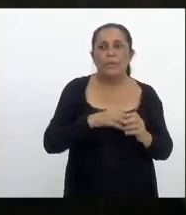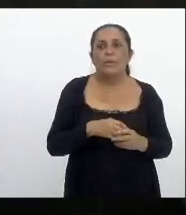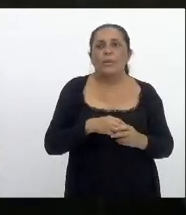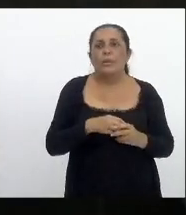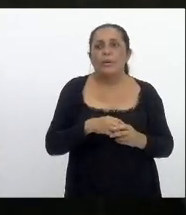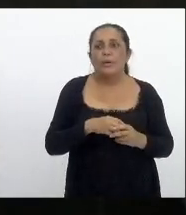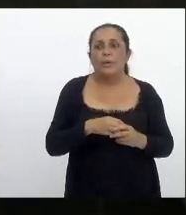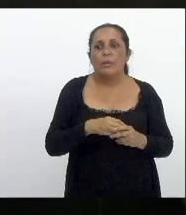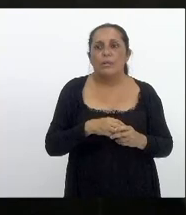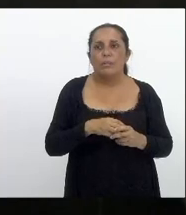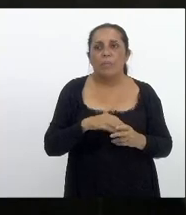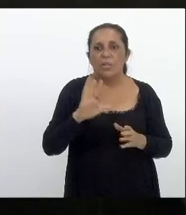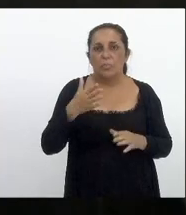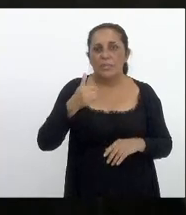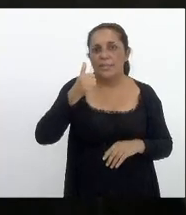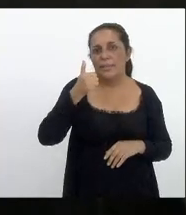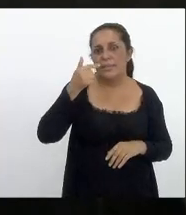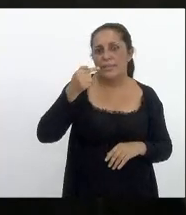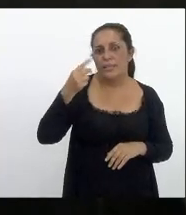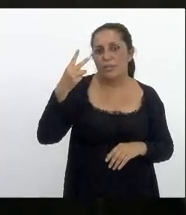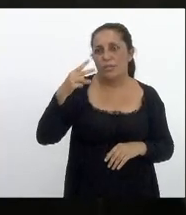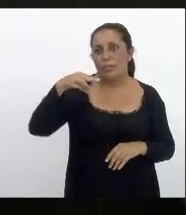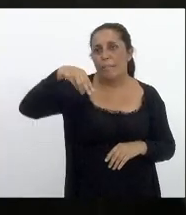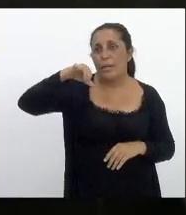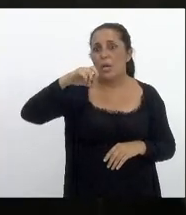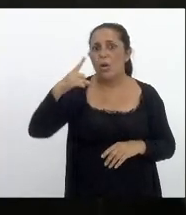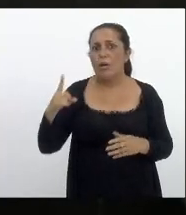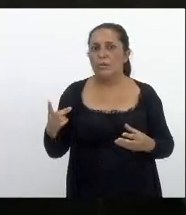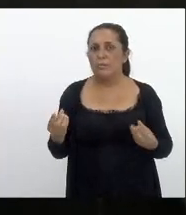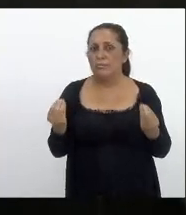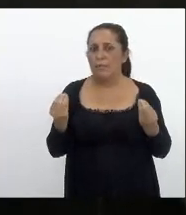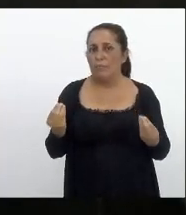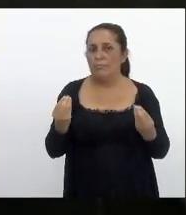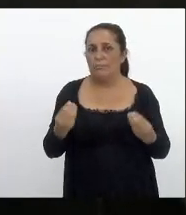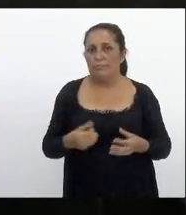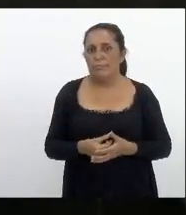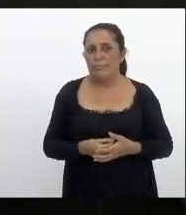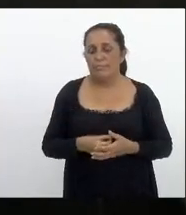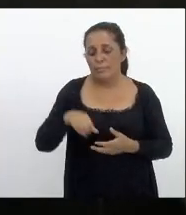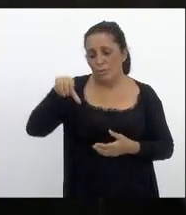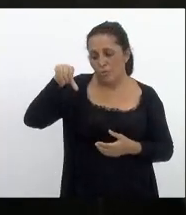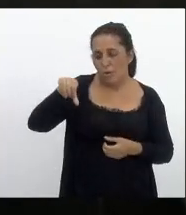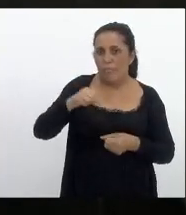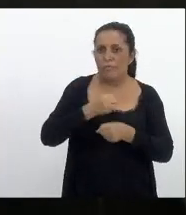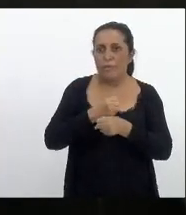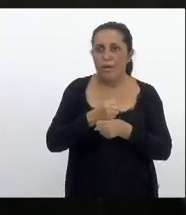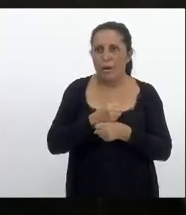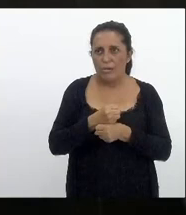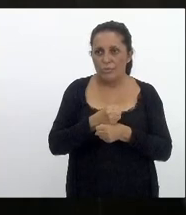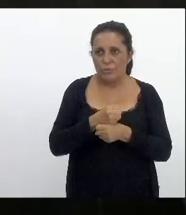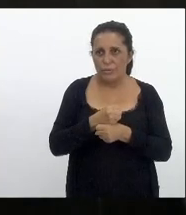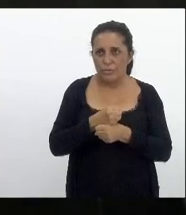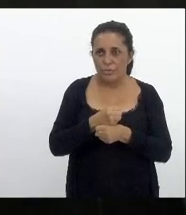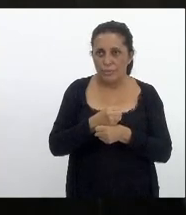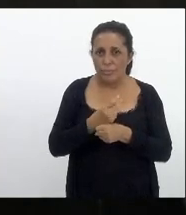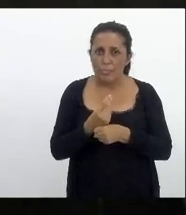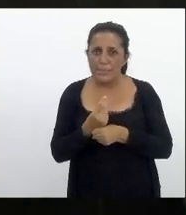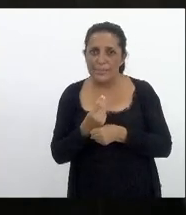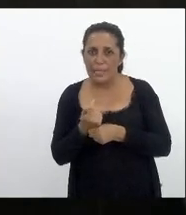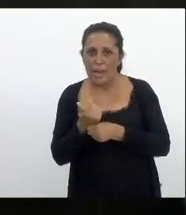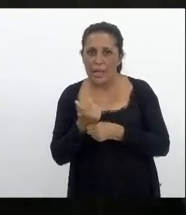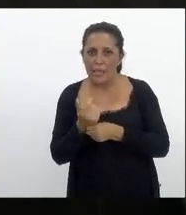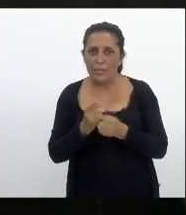em 172 bilhões olha aí então depois de nove anos nós sairemos desse regime